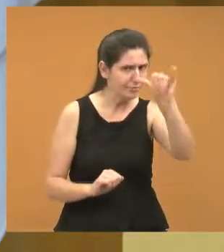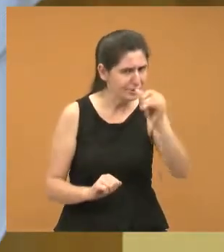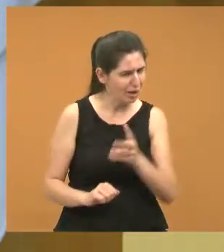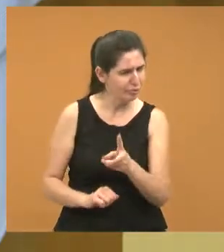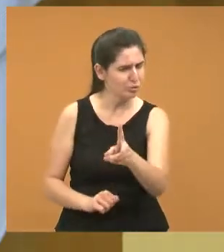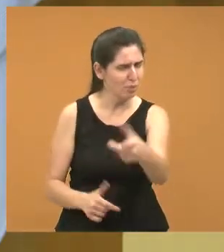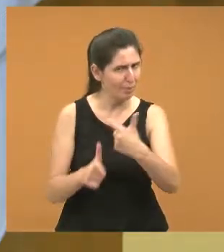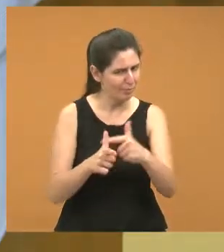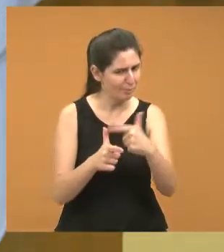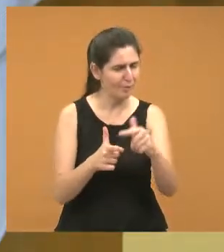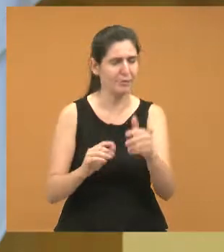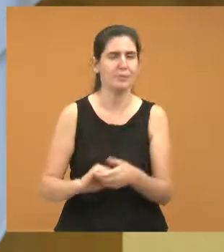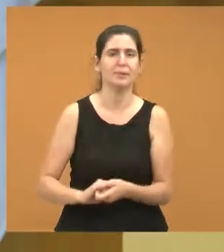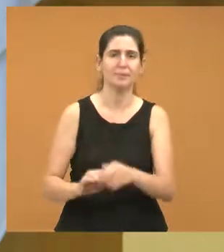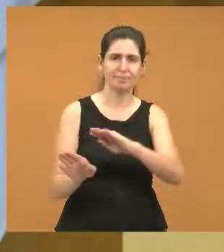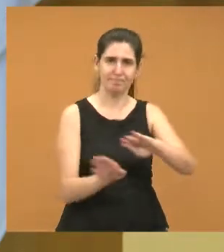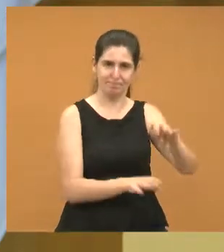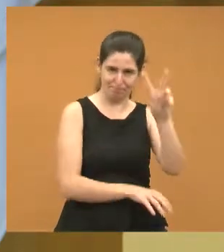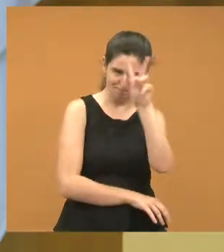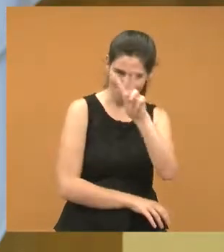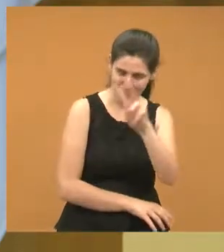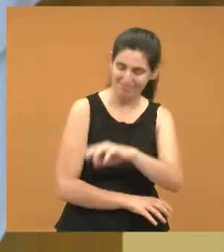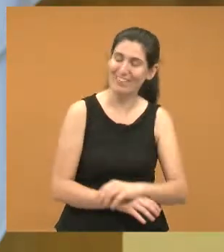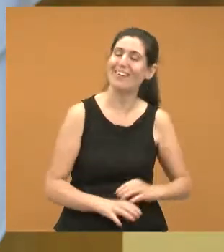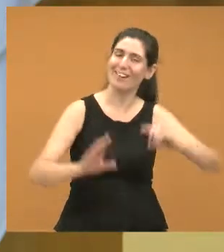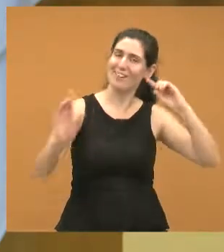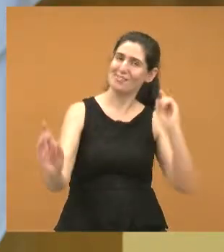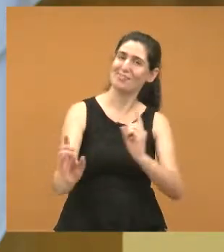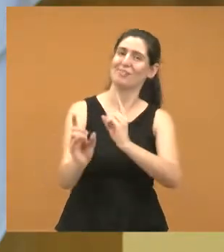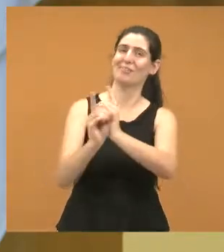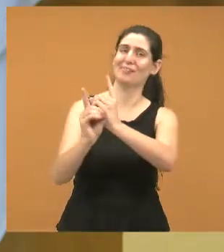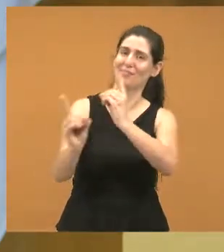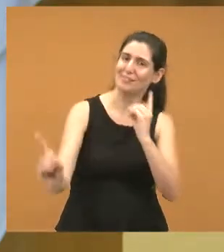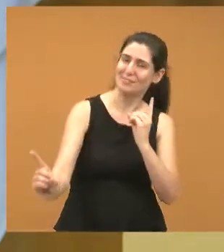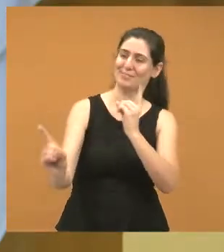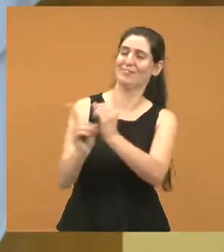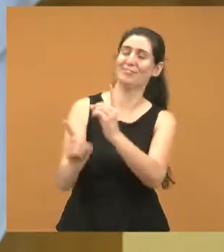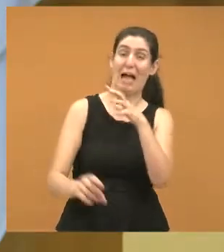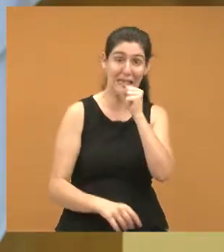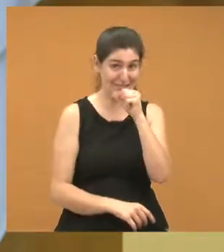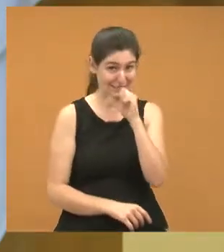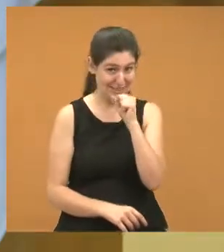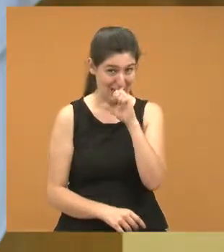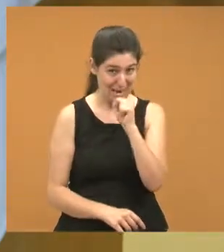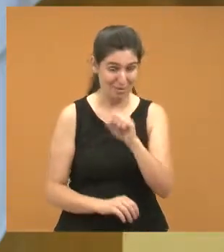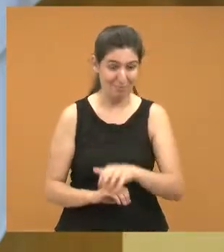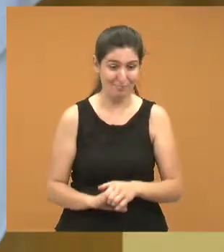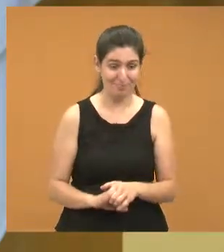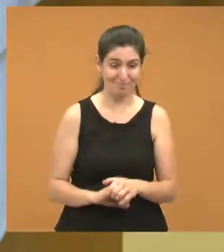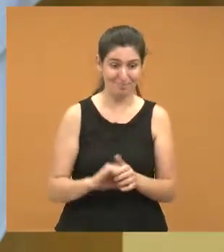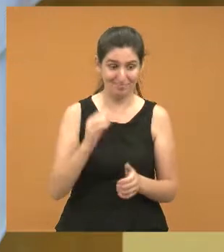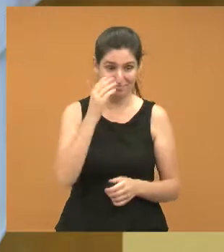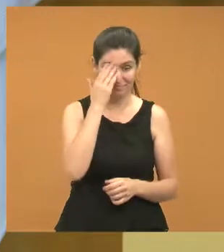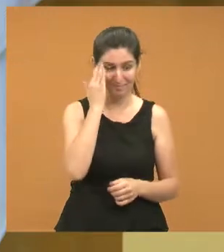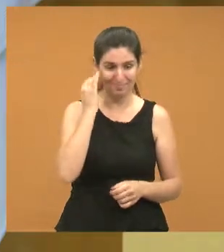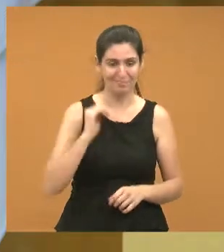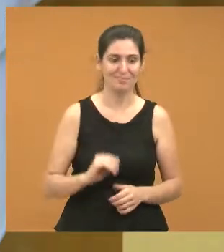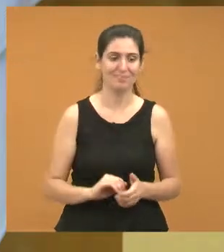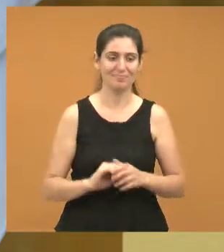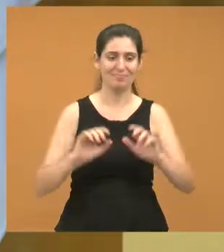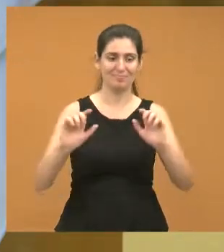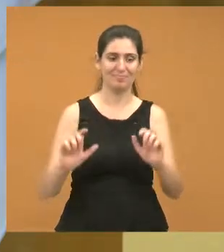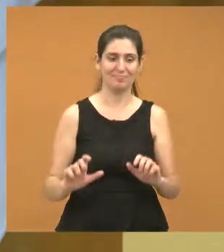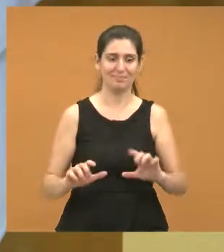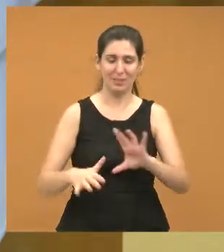Gostaria também aqui de lembrar do nosso encontro de sábado, não presidente Lucimar? Sobre o nosso título de cidadão para o nosso pastor